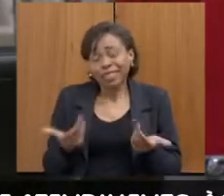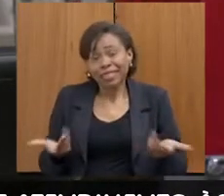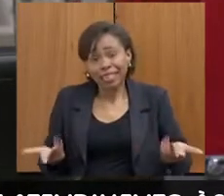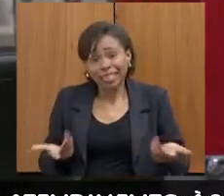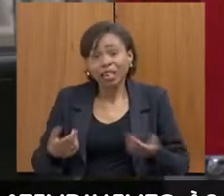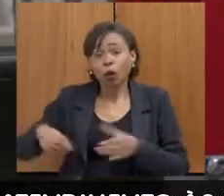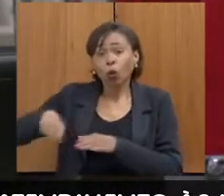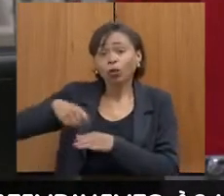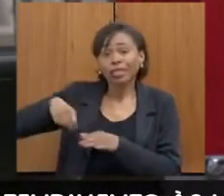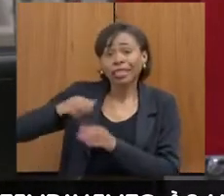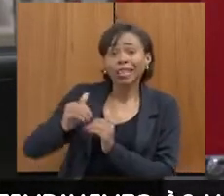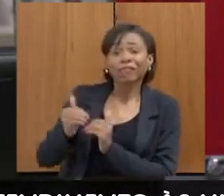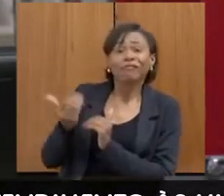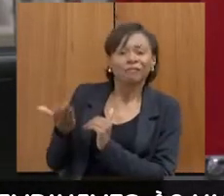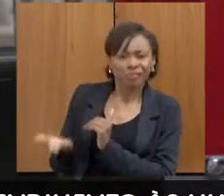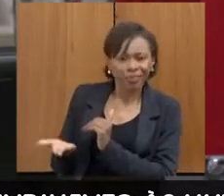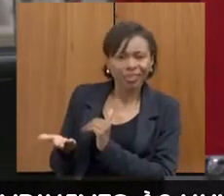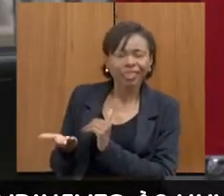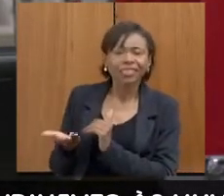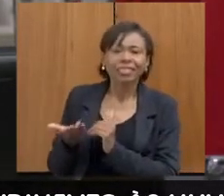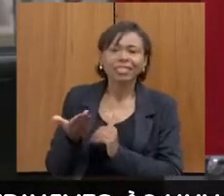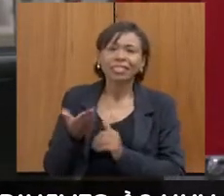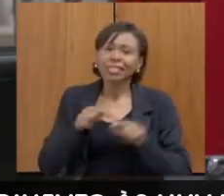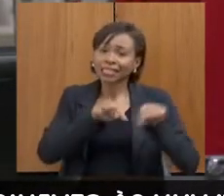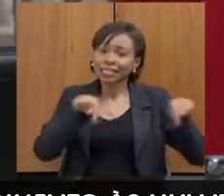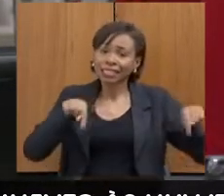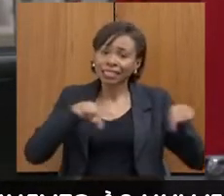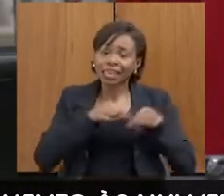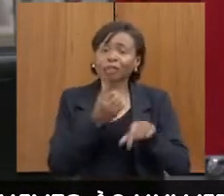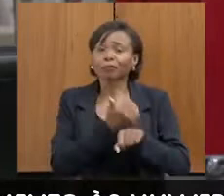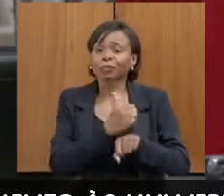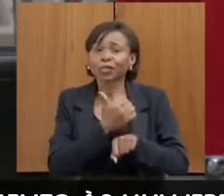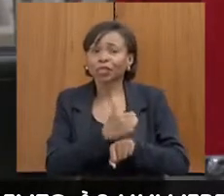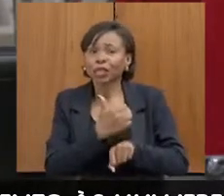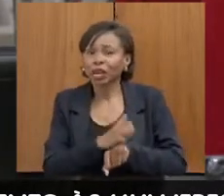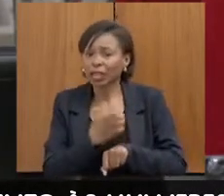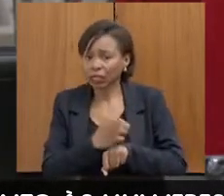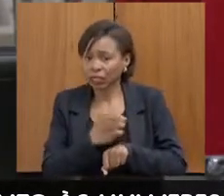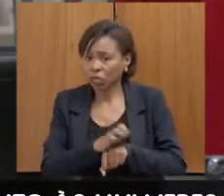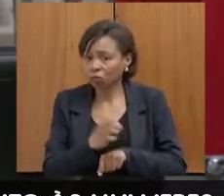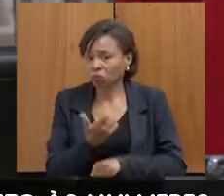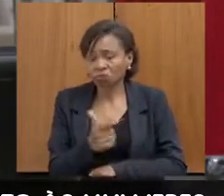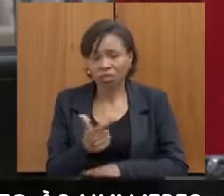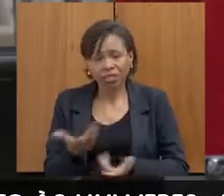externa. Então, gente tem uma carência ainda estrutural muito grande.